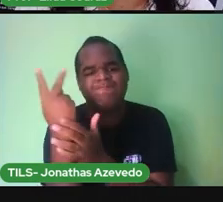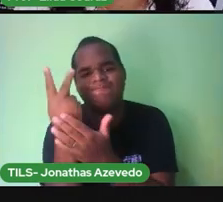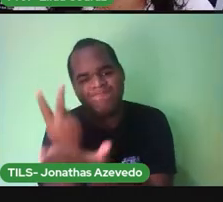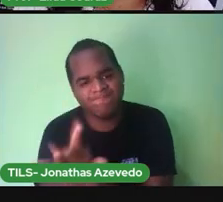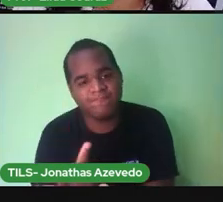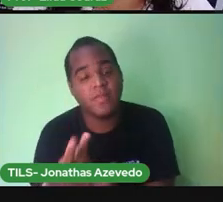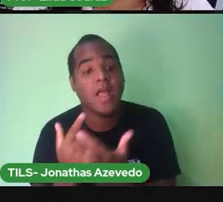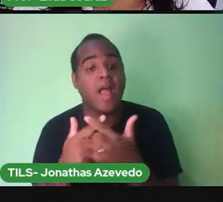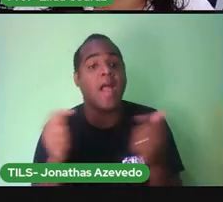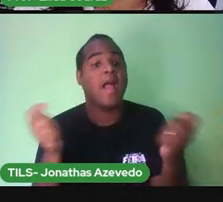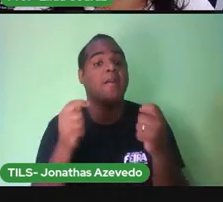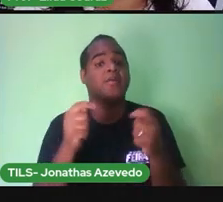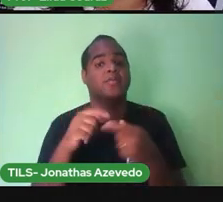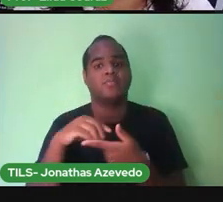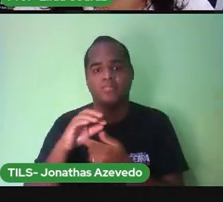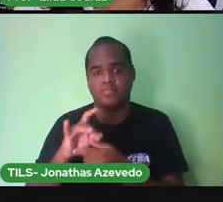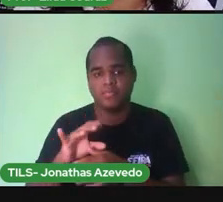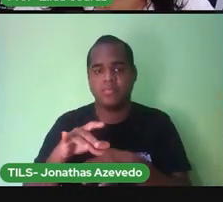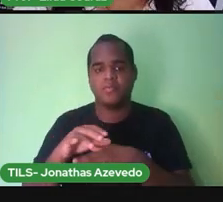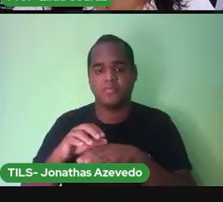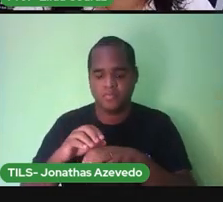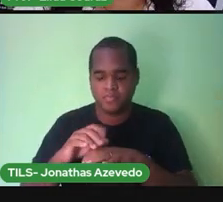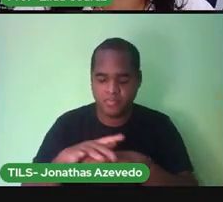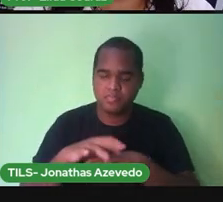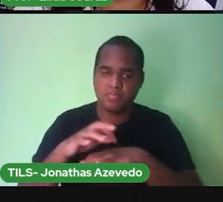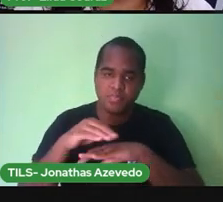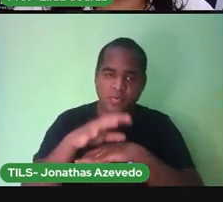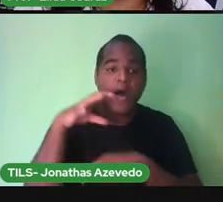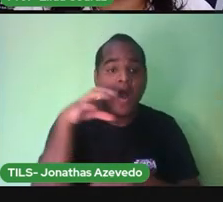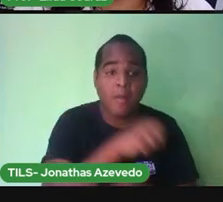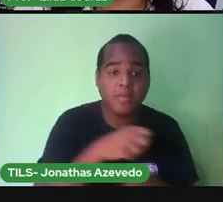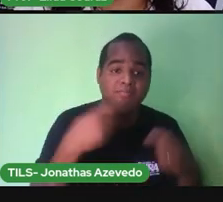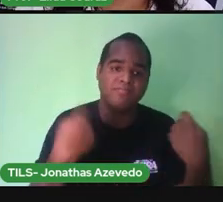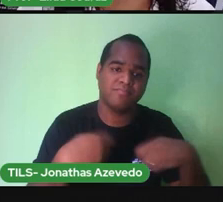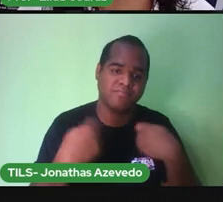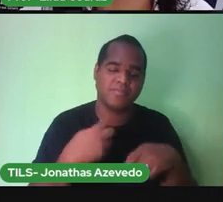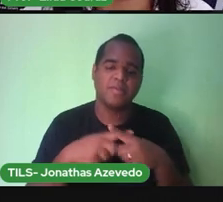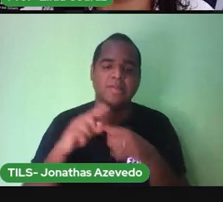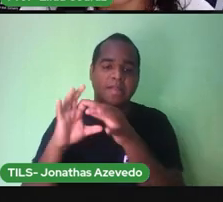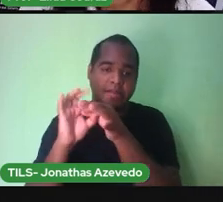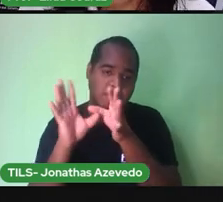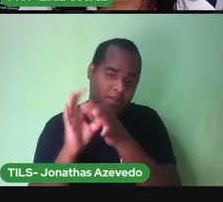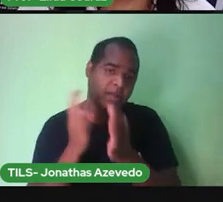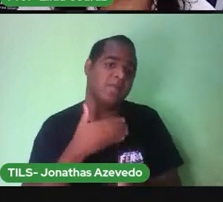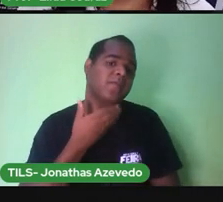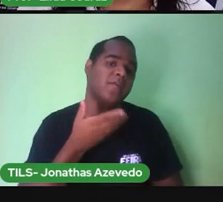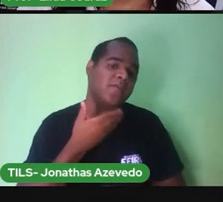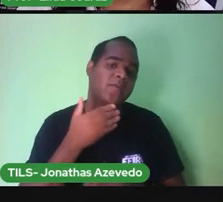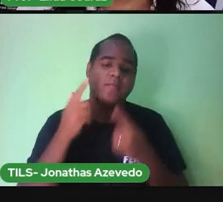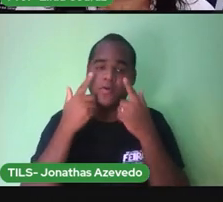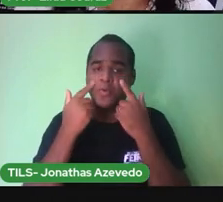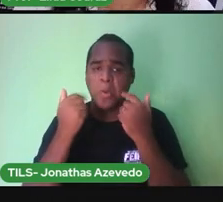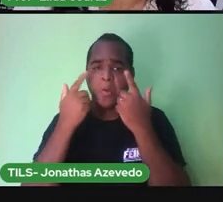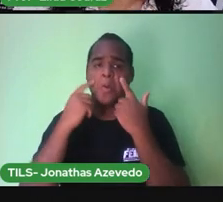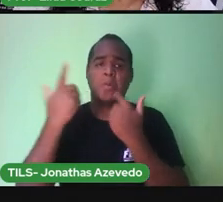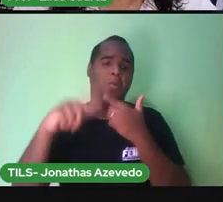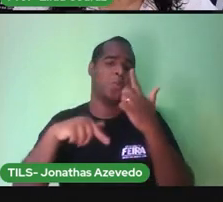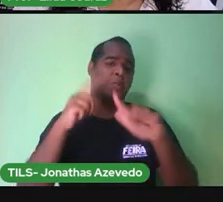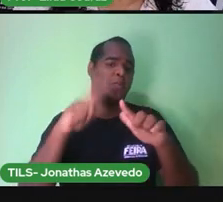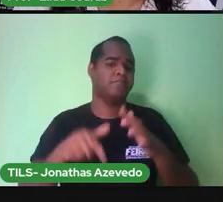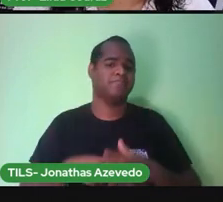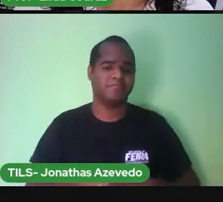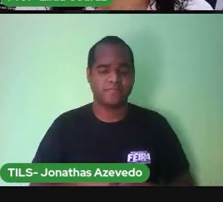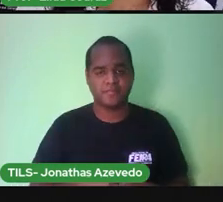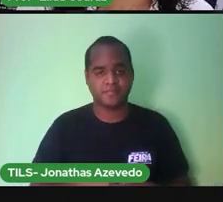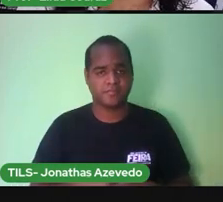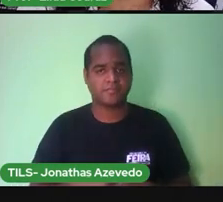andar mais rápido com os preparativos e soltar logo a Benedita, que já ia chorar de novo. Enquanto